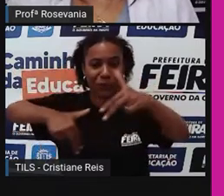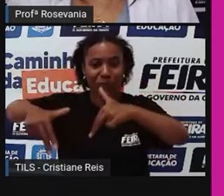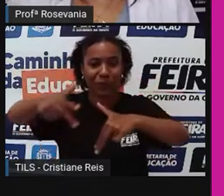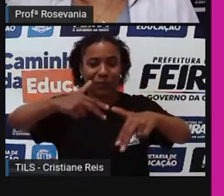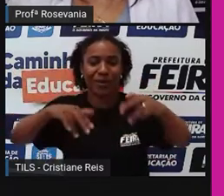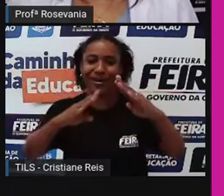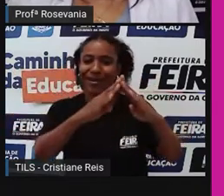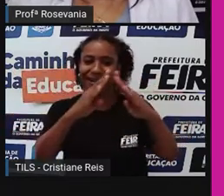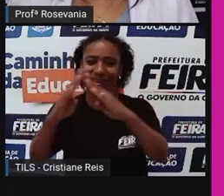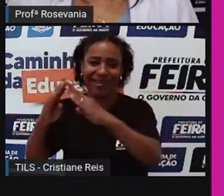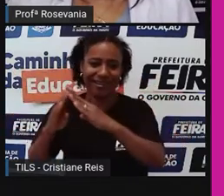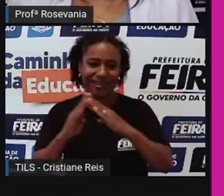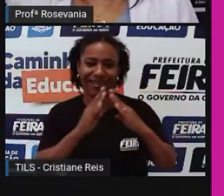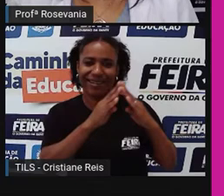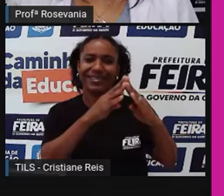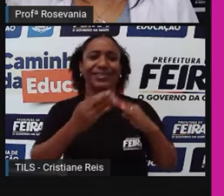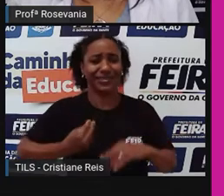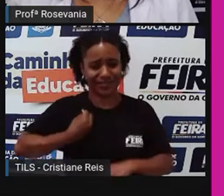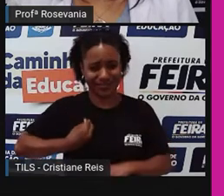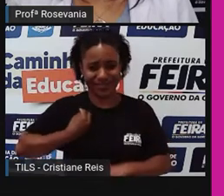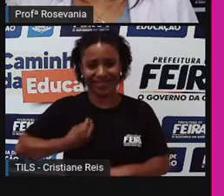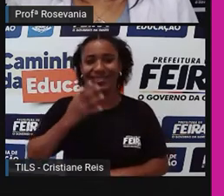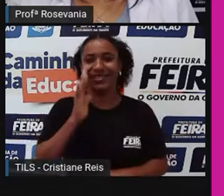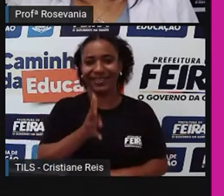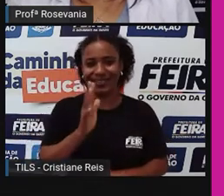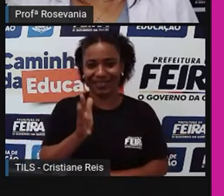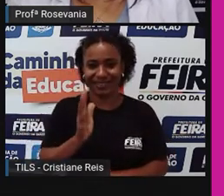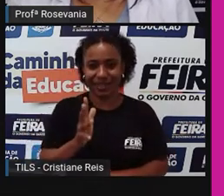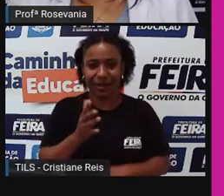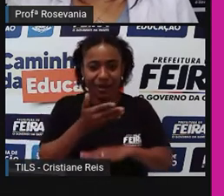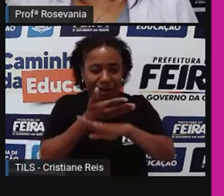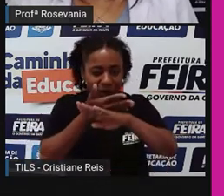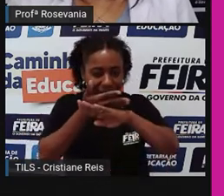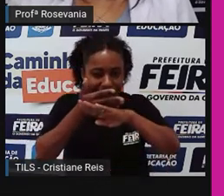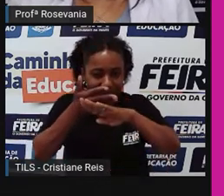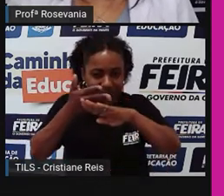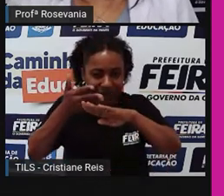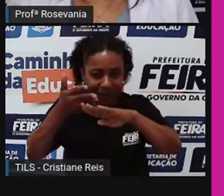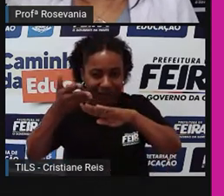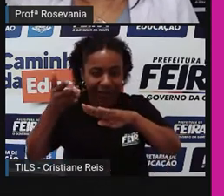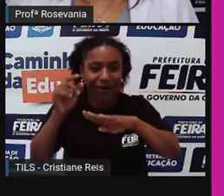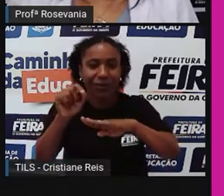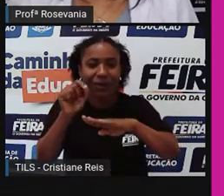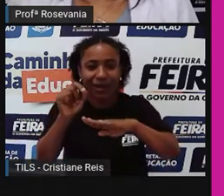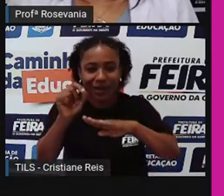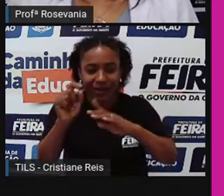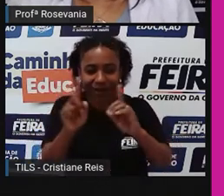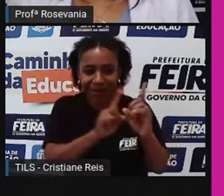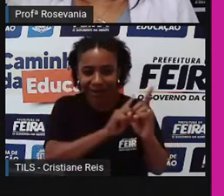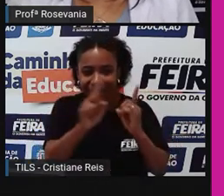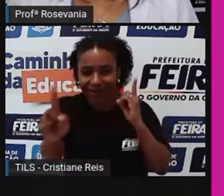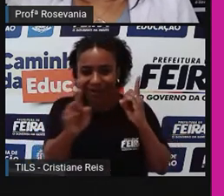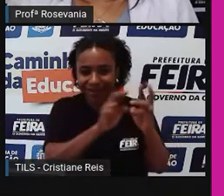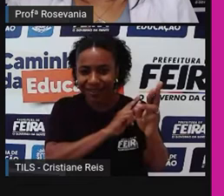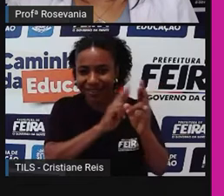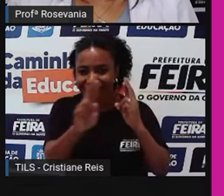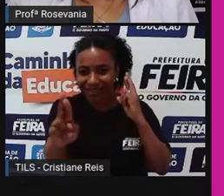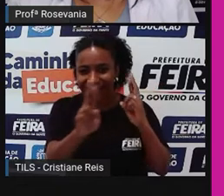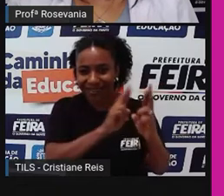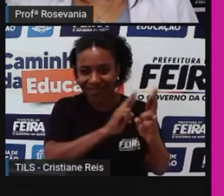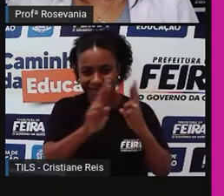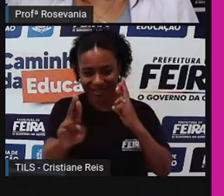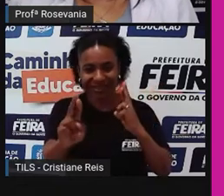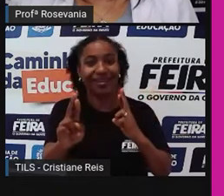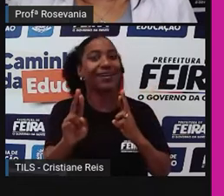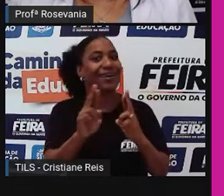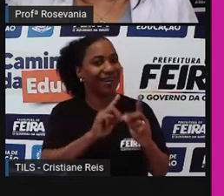não sei se vocês conseguem perceber, mas são as avenidas principais da cidade. Aqui, logo de cara, a Presidente Dutra, que